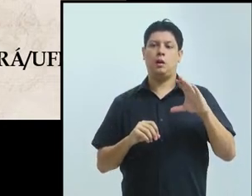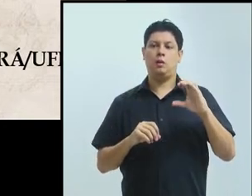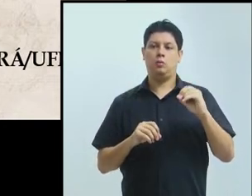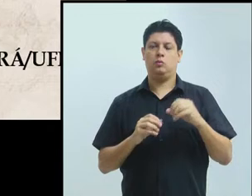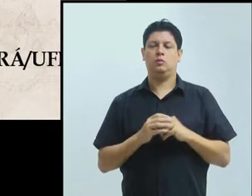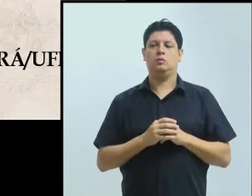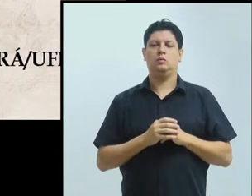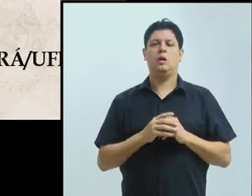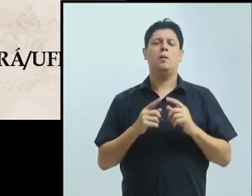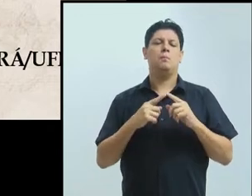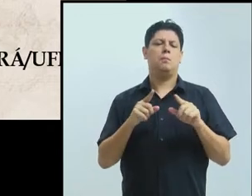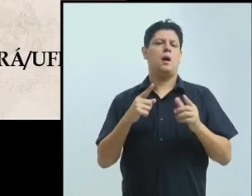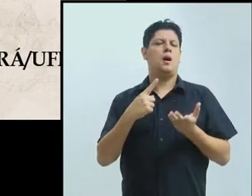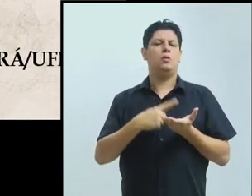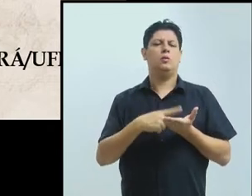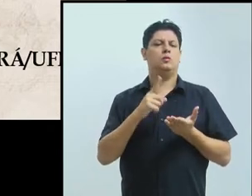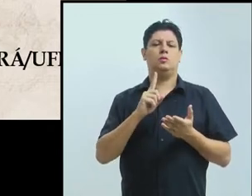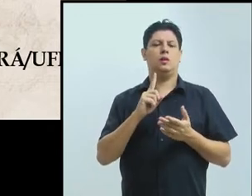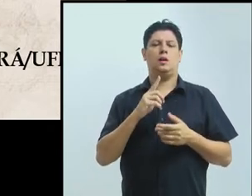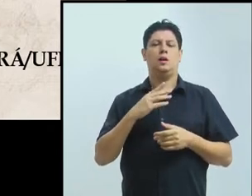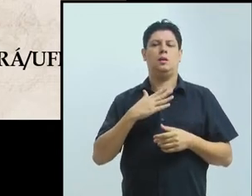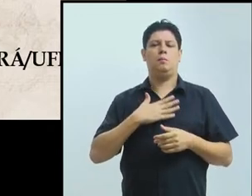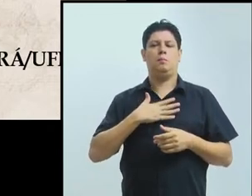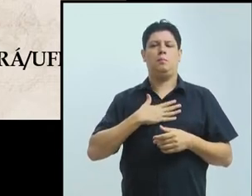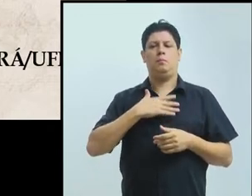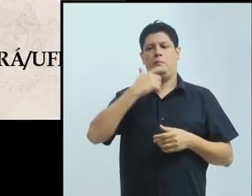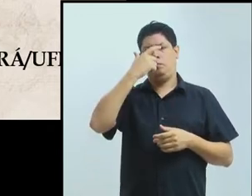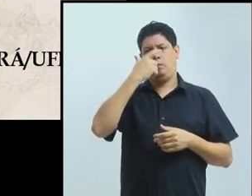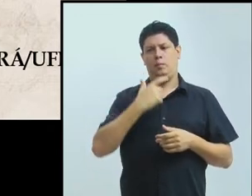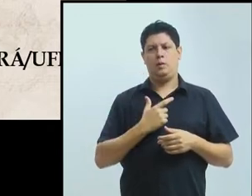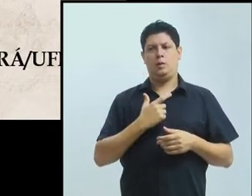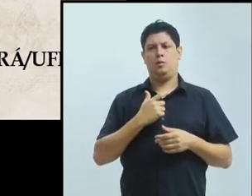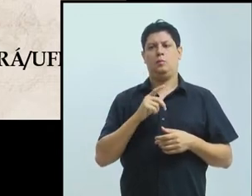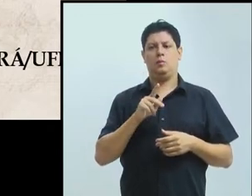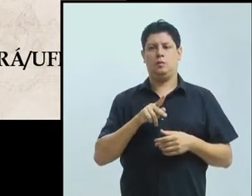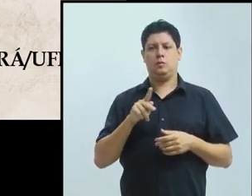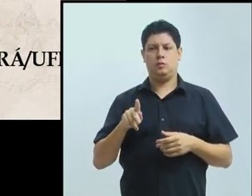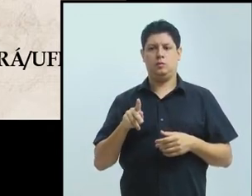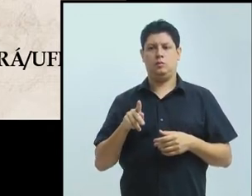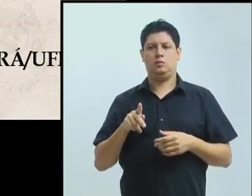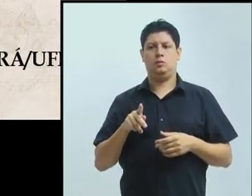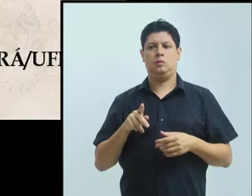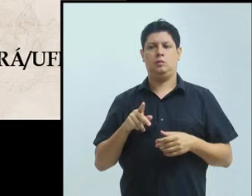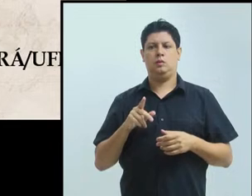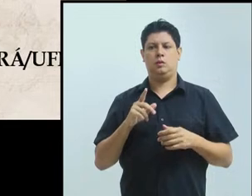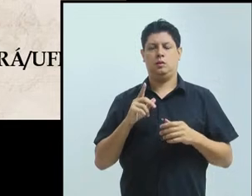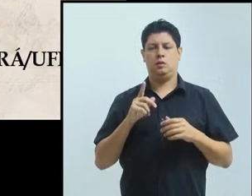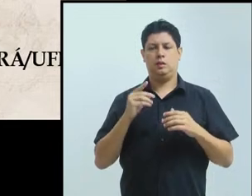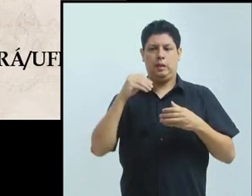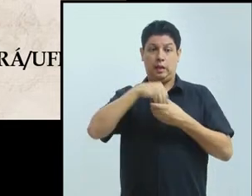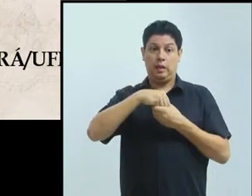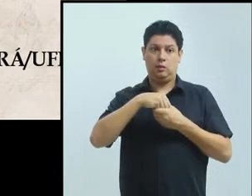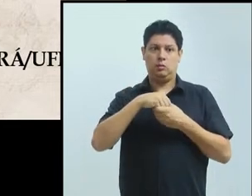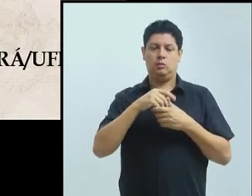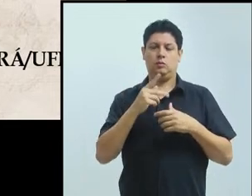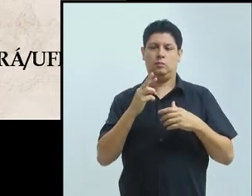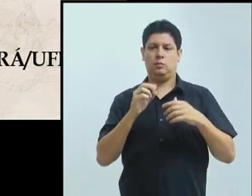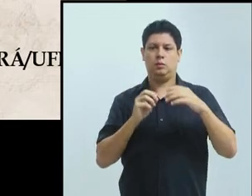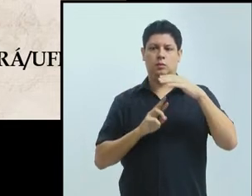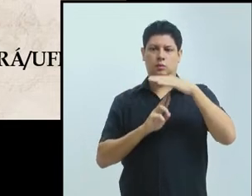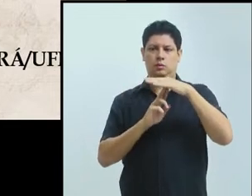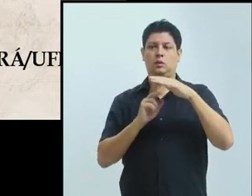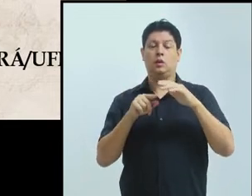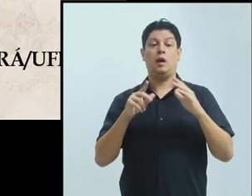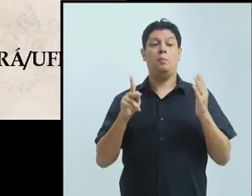matemática, da física, da medicina, todos os programas da UFPA podem